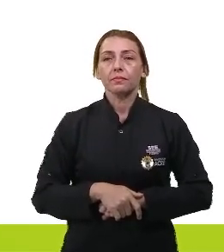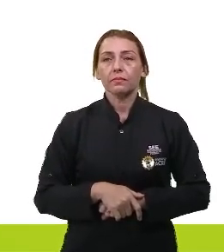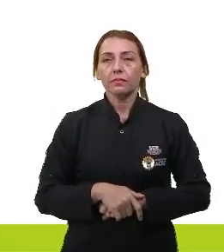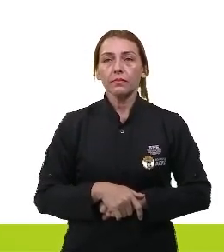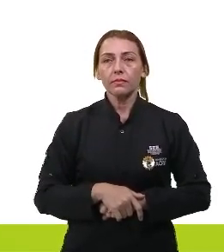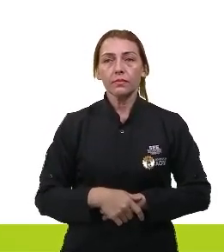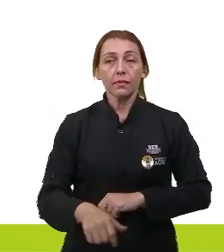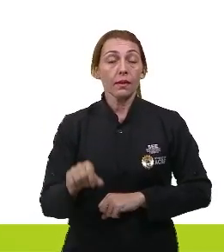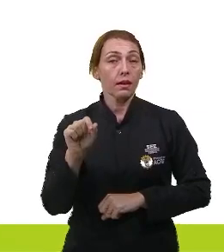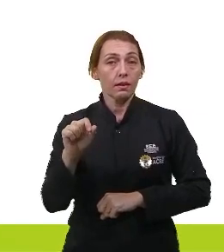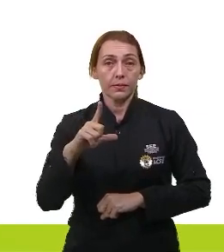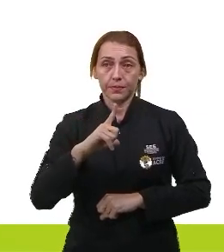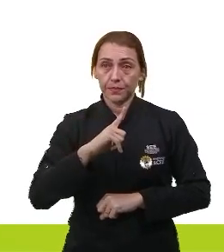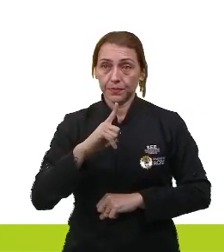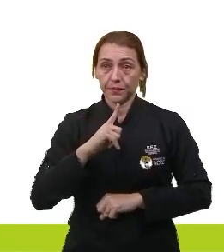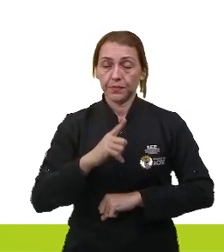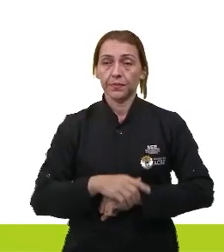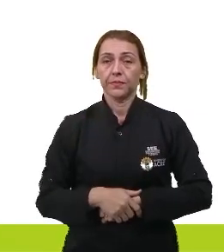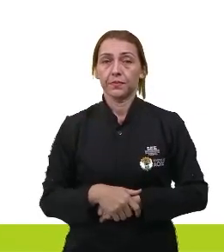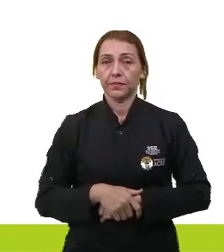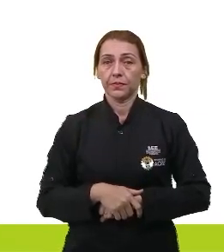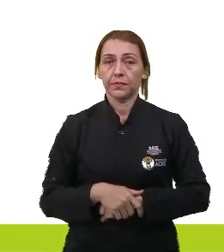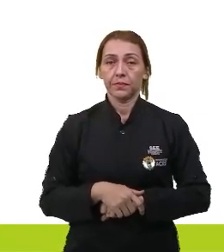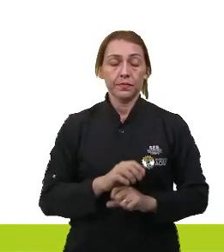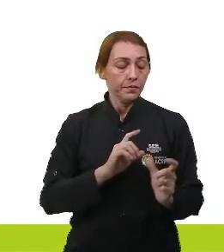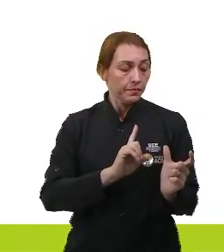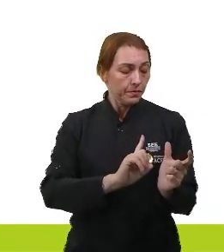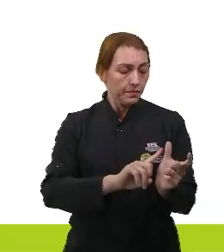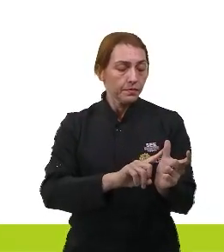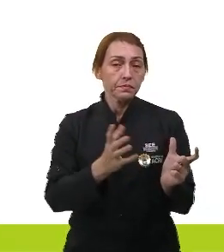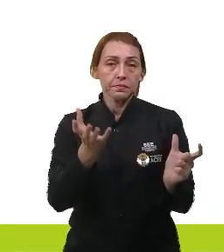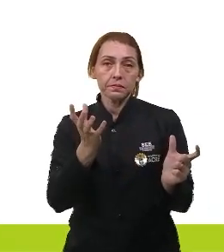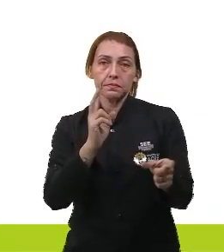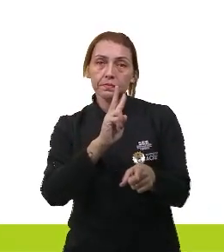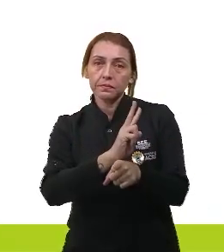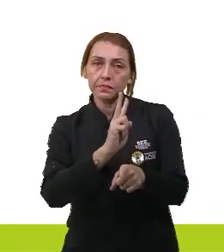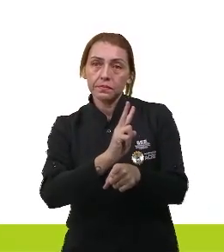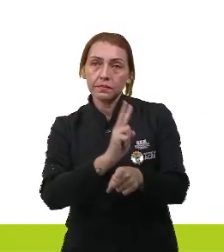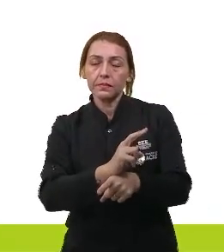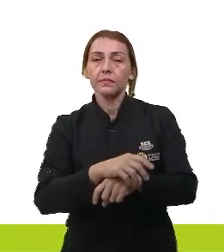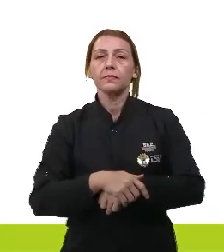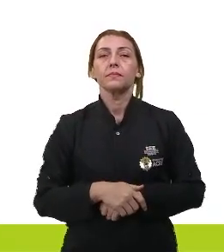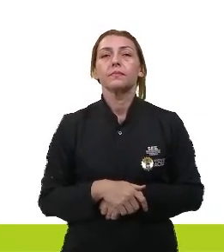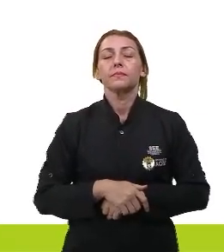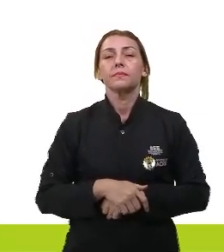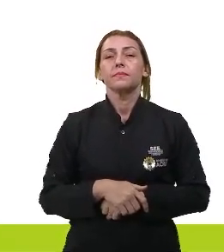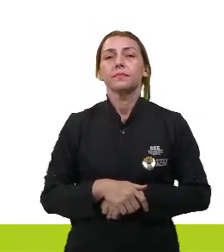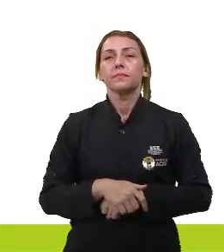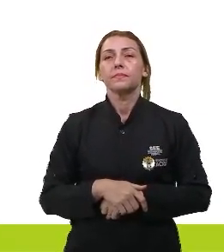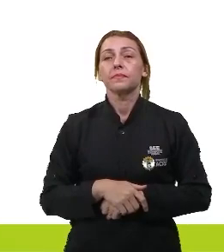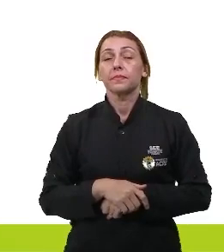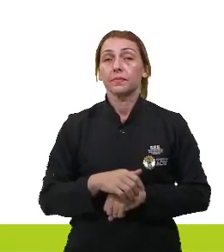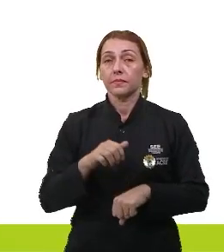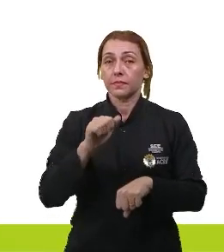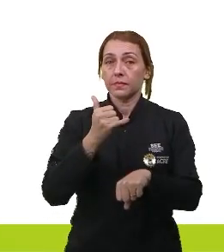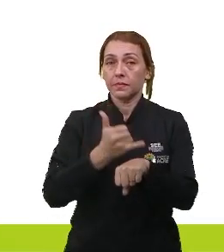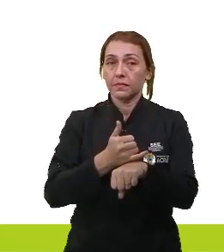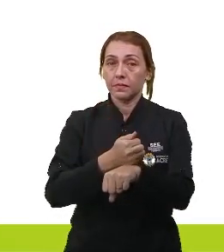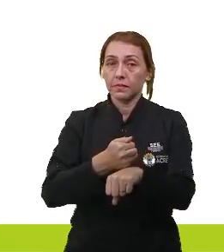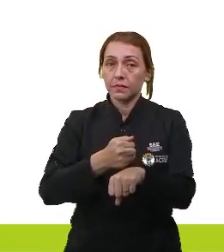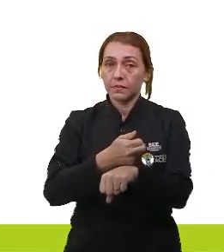O que é eu tenho? Eu tenho uma peça que eu quero proteger, e essa peça, ela é de alumínio.